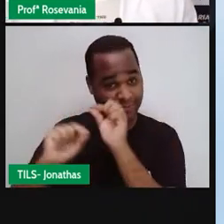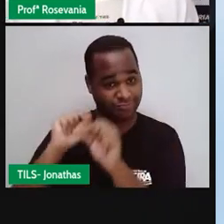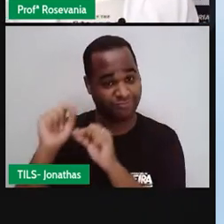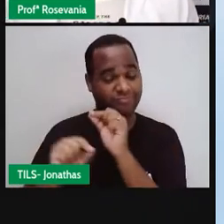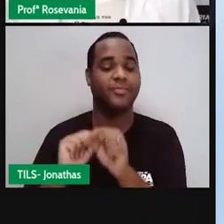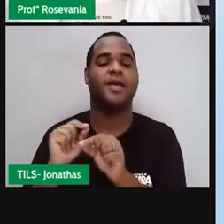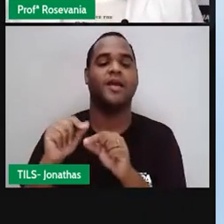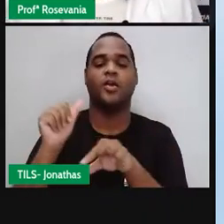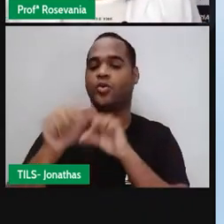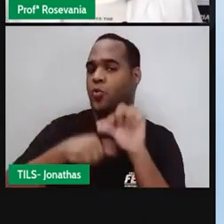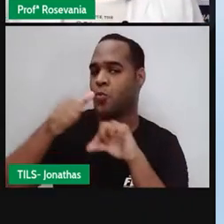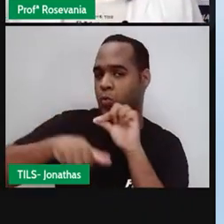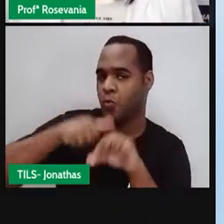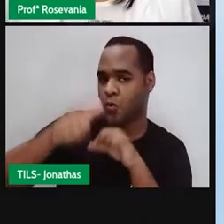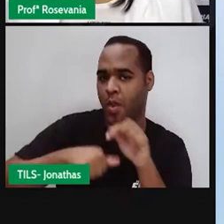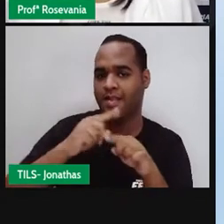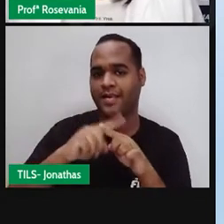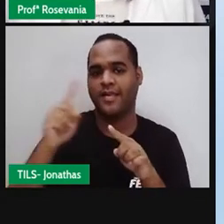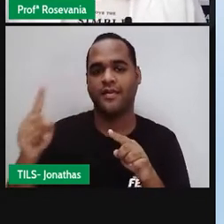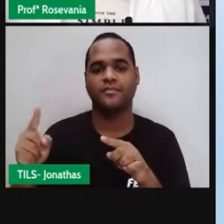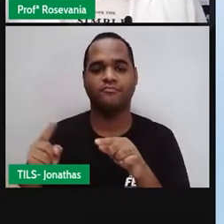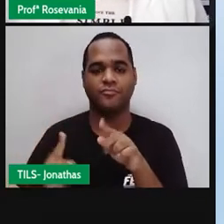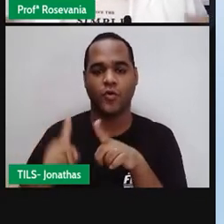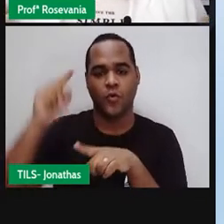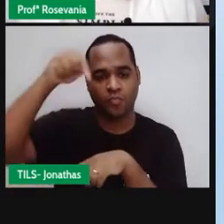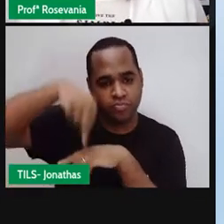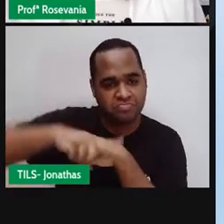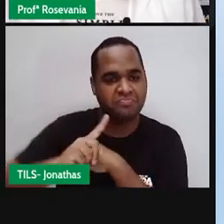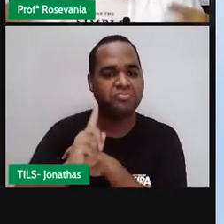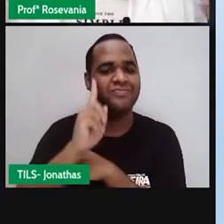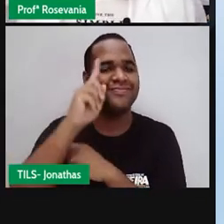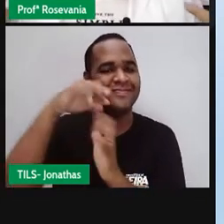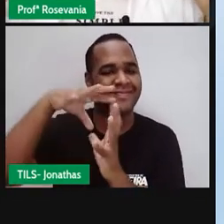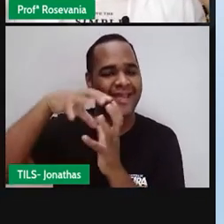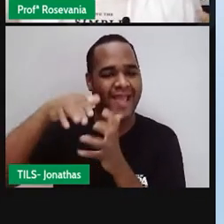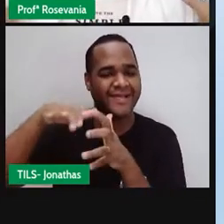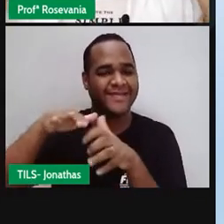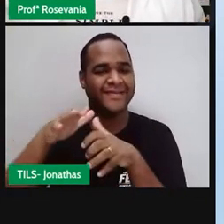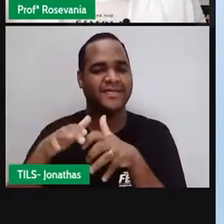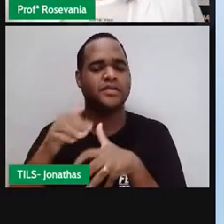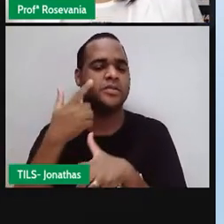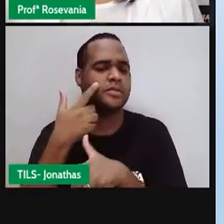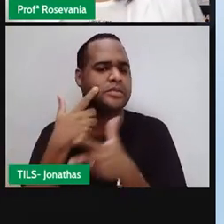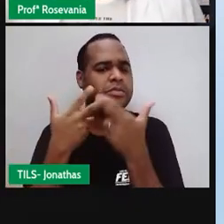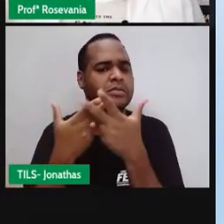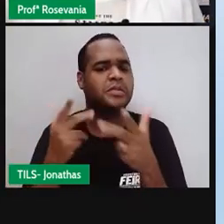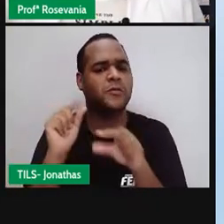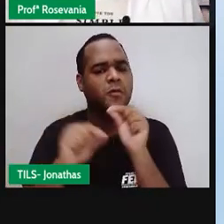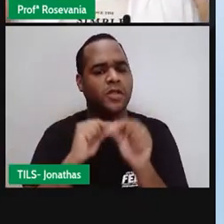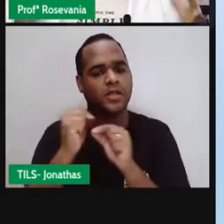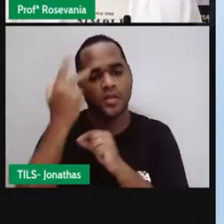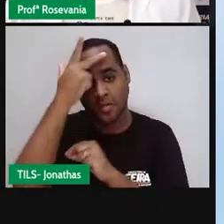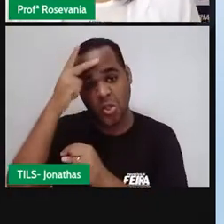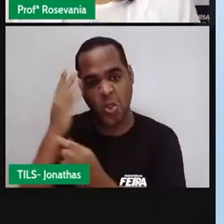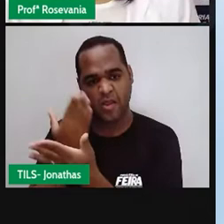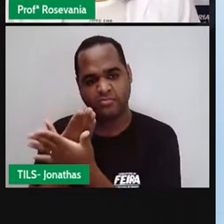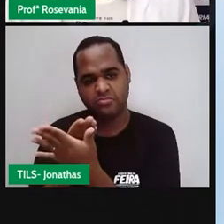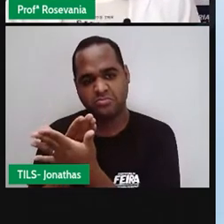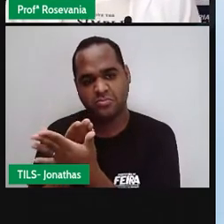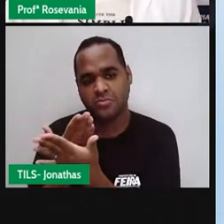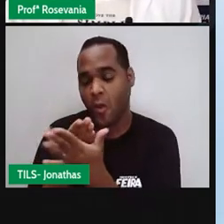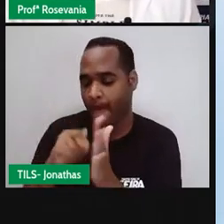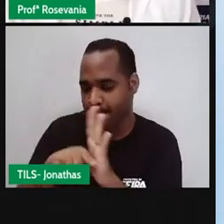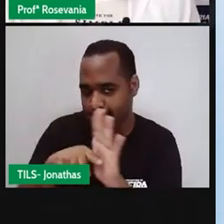na alteração, a gente vai falar sobre o efeito estufa. Ao contrário do que muita gente vem falando aí, a gente precisa,